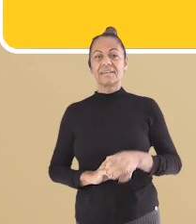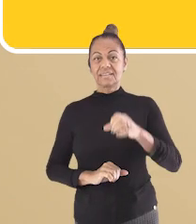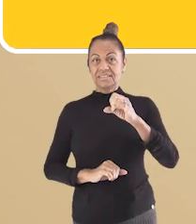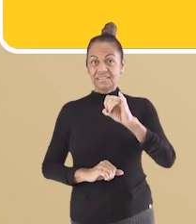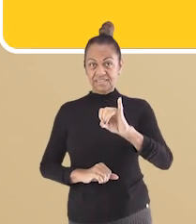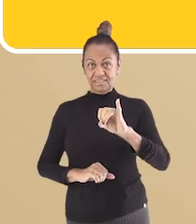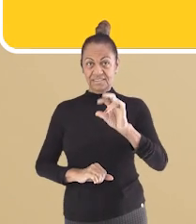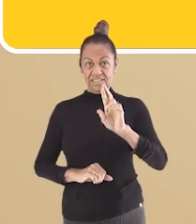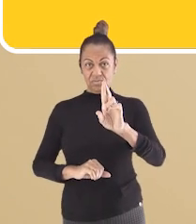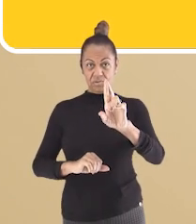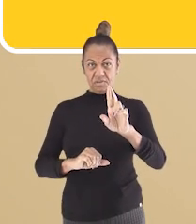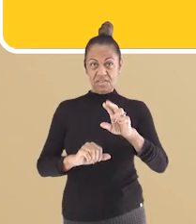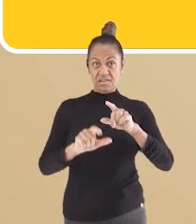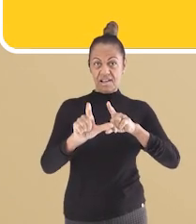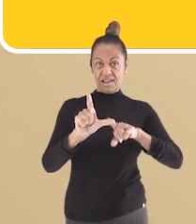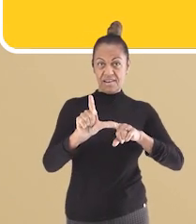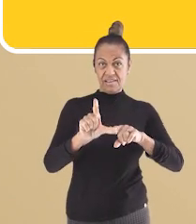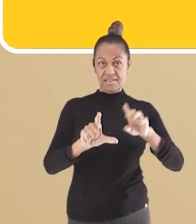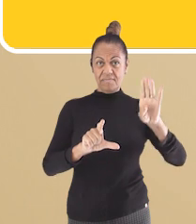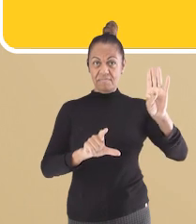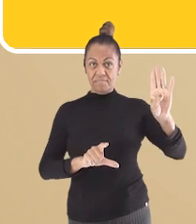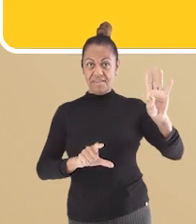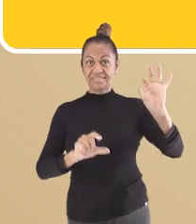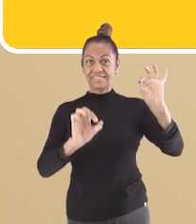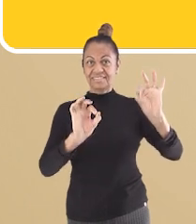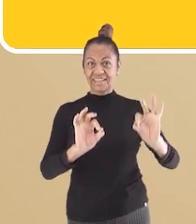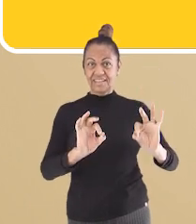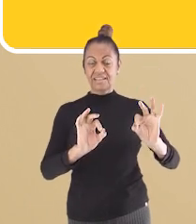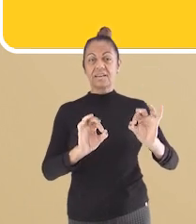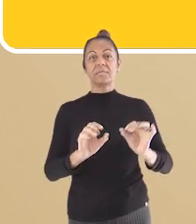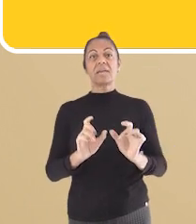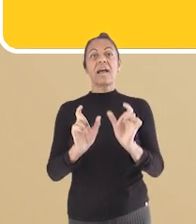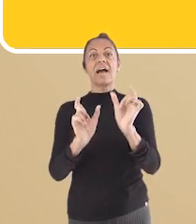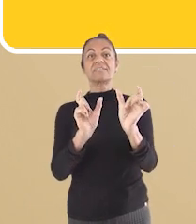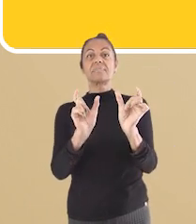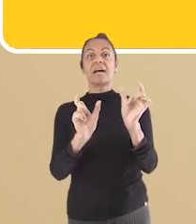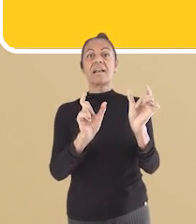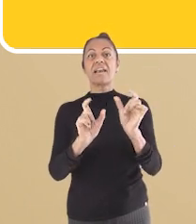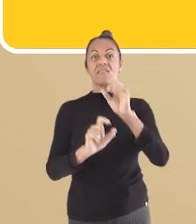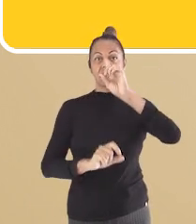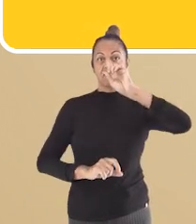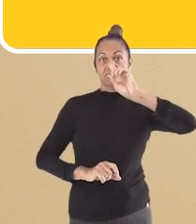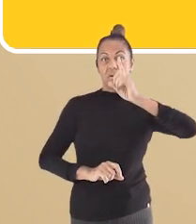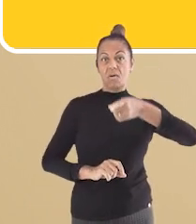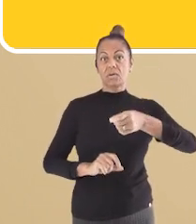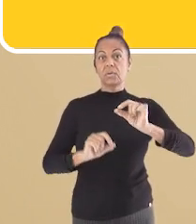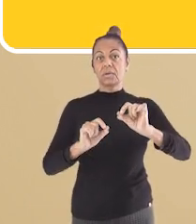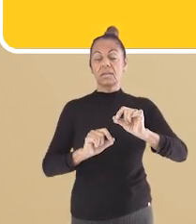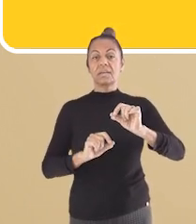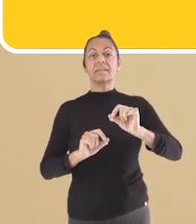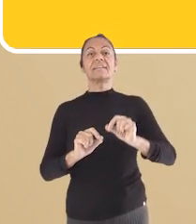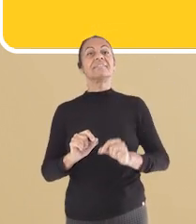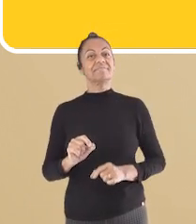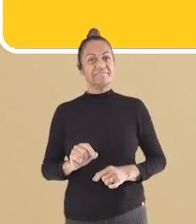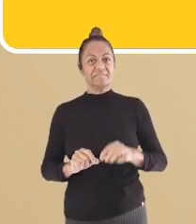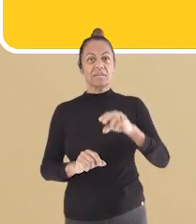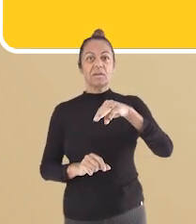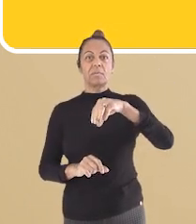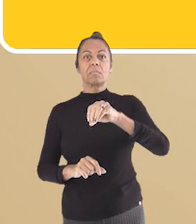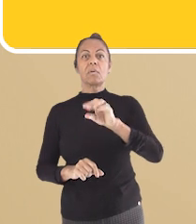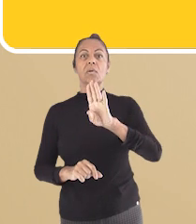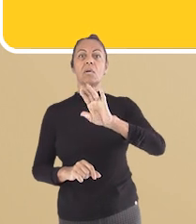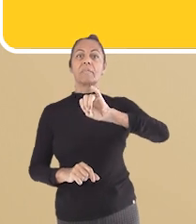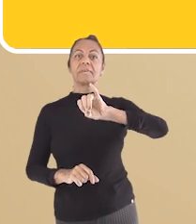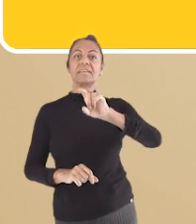Letra Acertou quem disse que é a letra B. As palavras que indicam ordem é mobilizam e